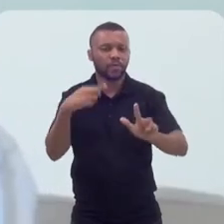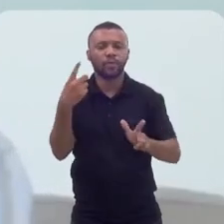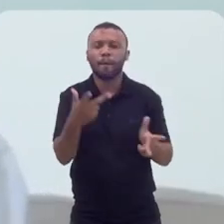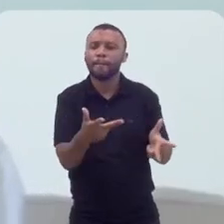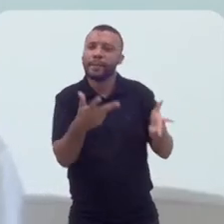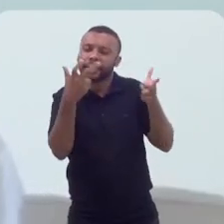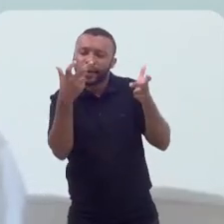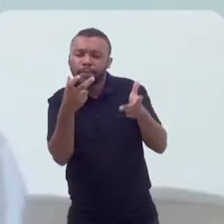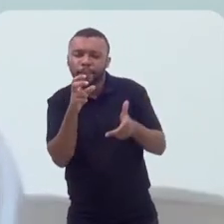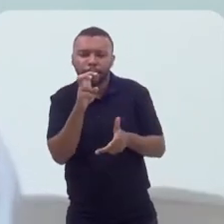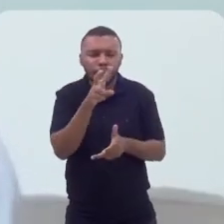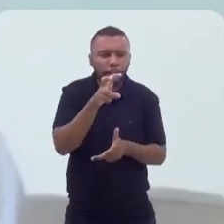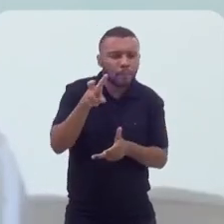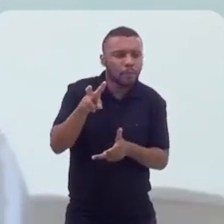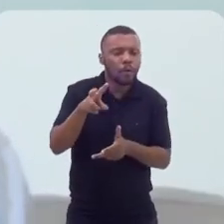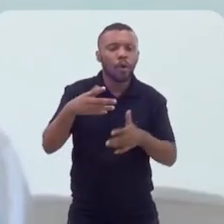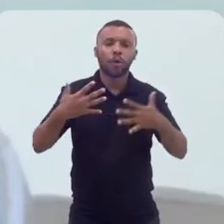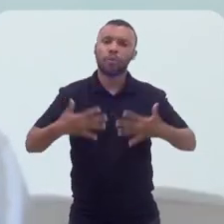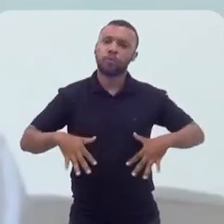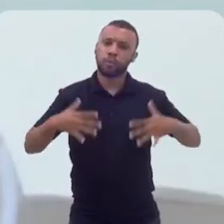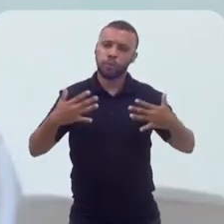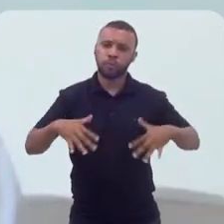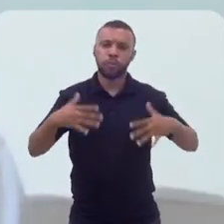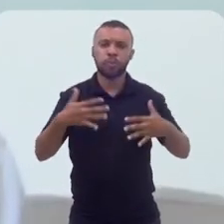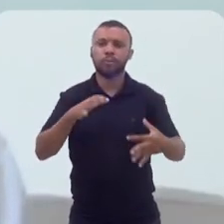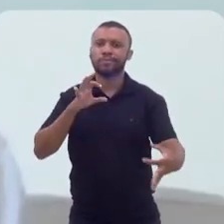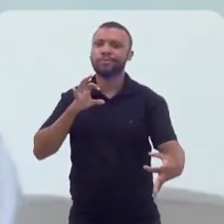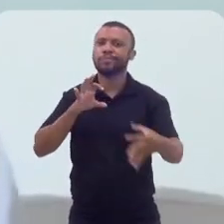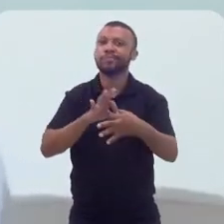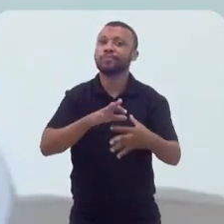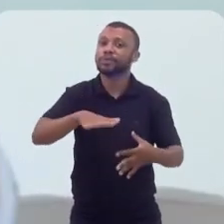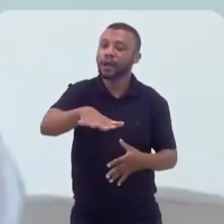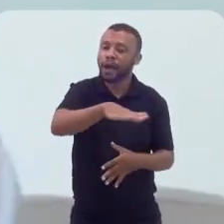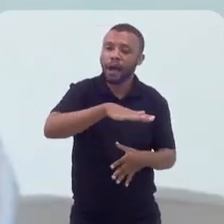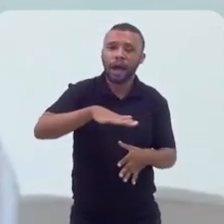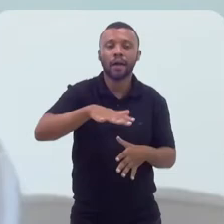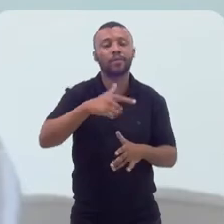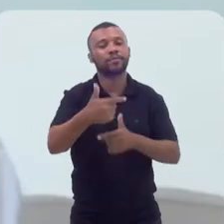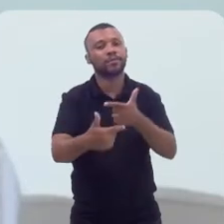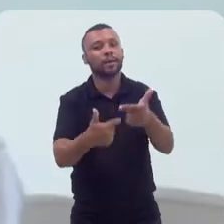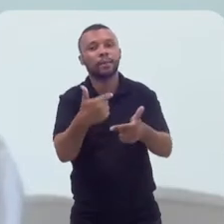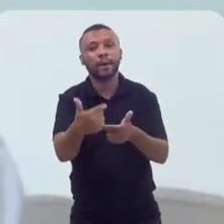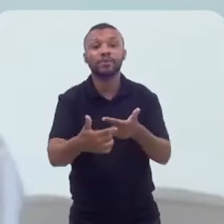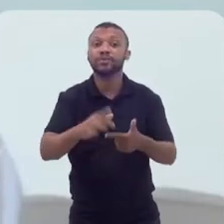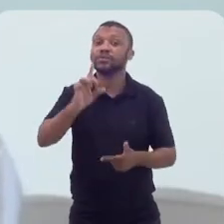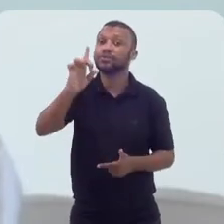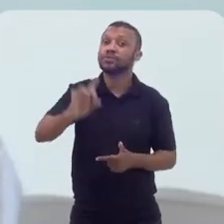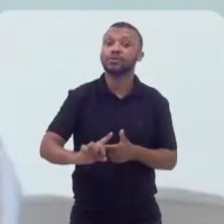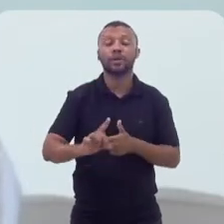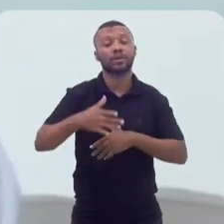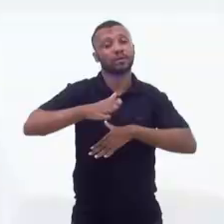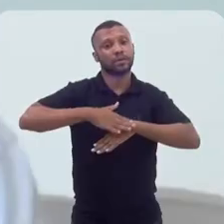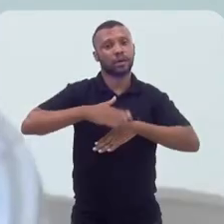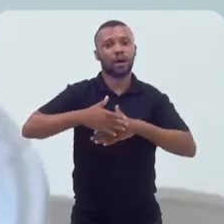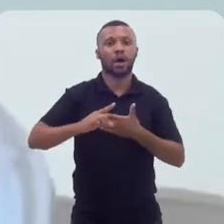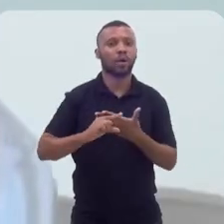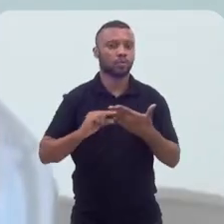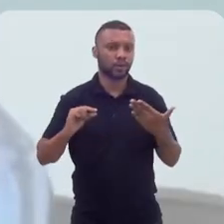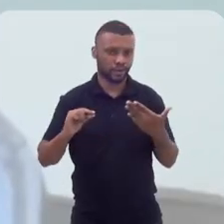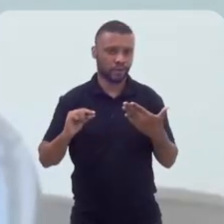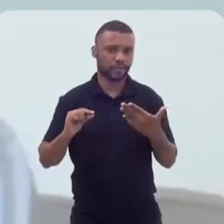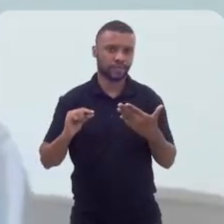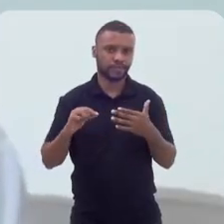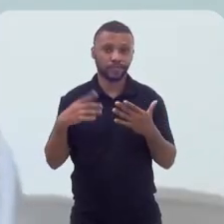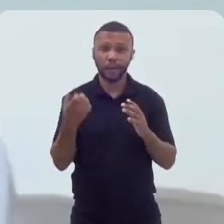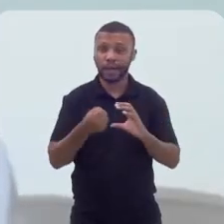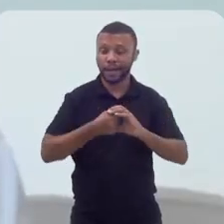presença muito forte do elo da atividade de direitos autorais. A cadeia produtiva